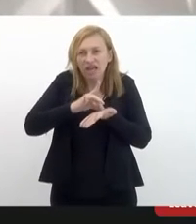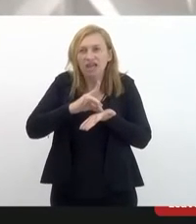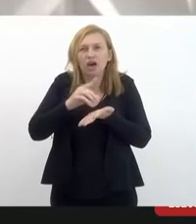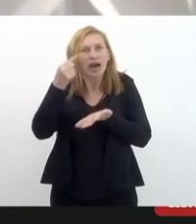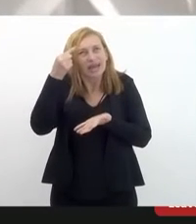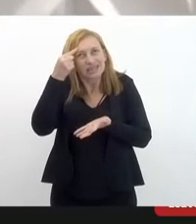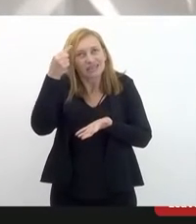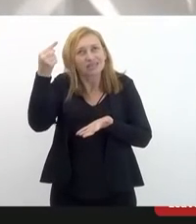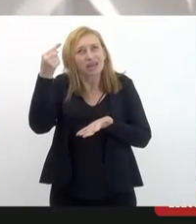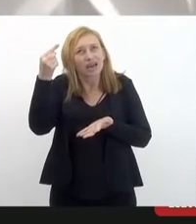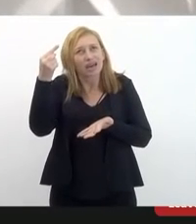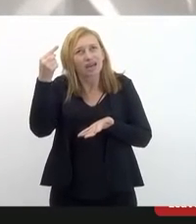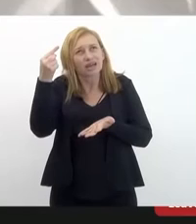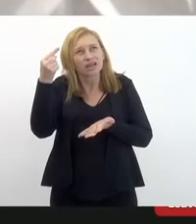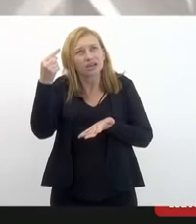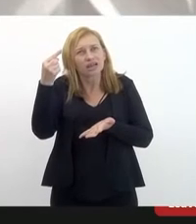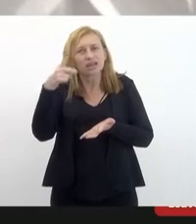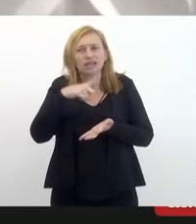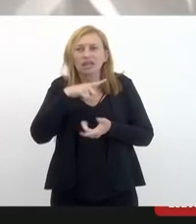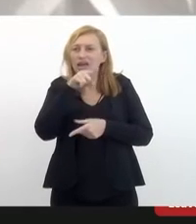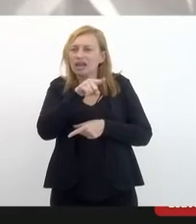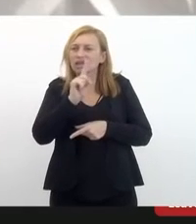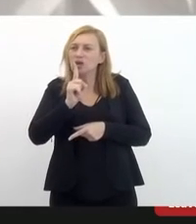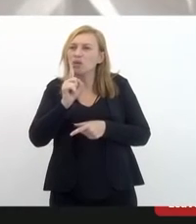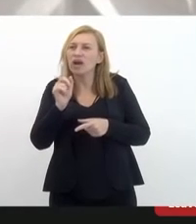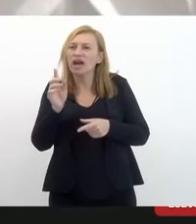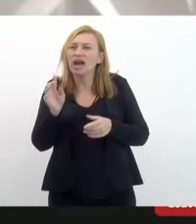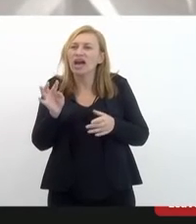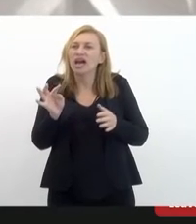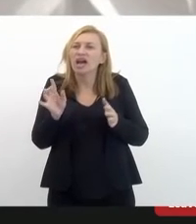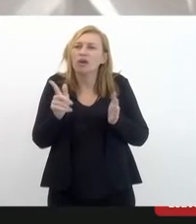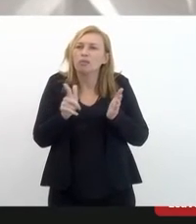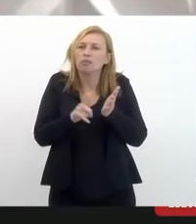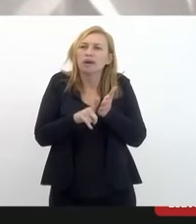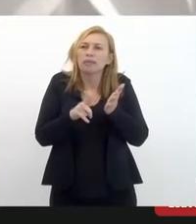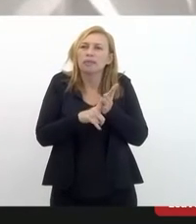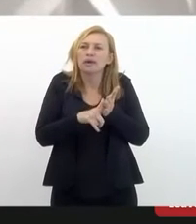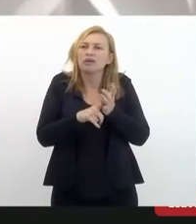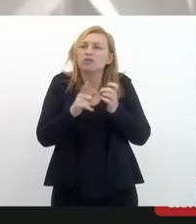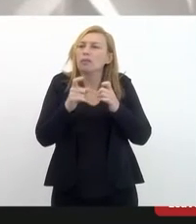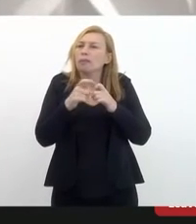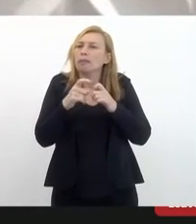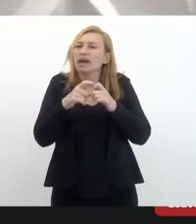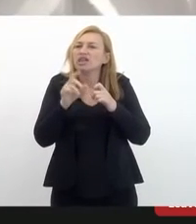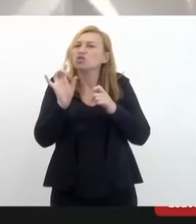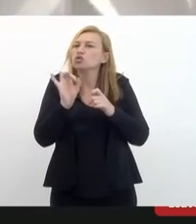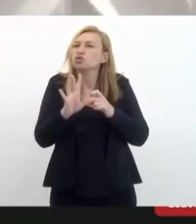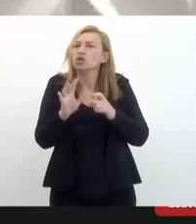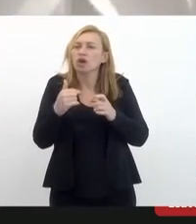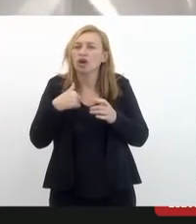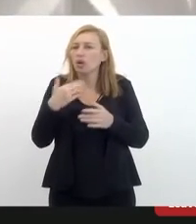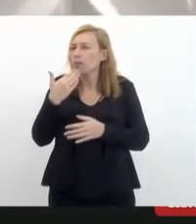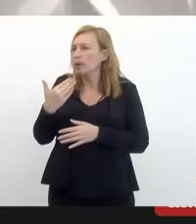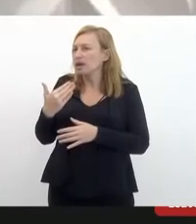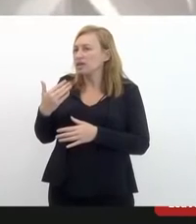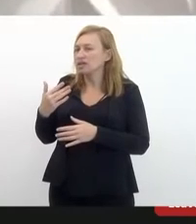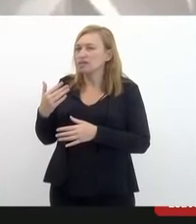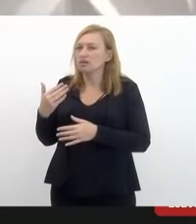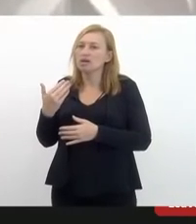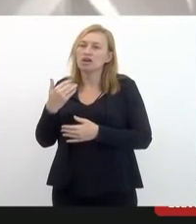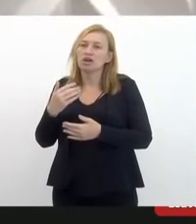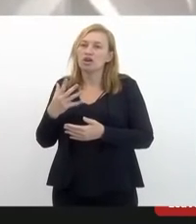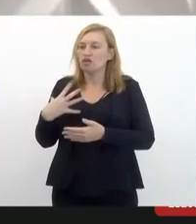a ideia que se teve aí não é um atestado médico por si só que eu peço porque o meu filho teve